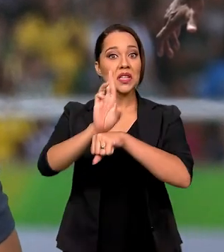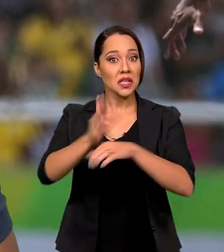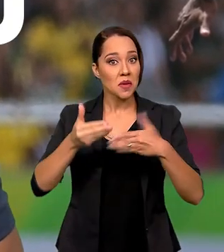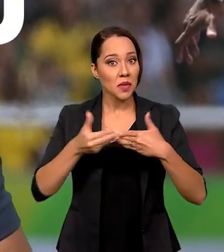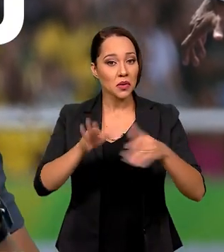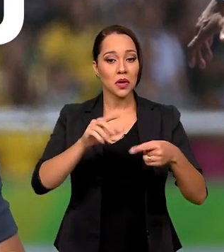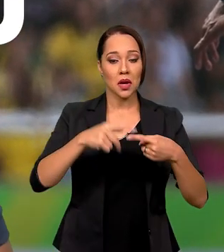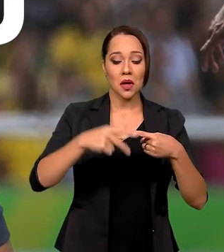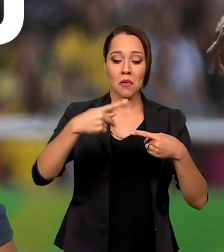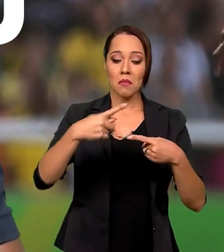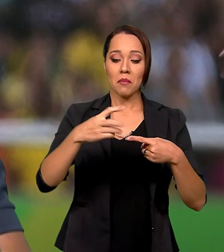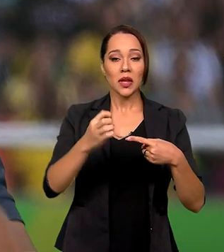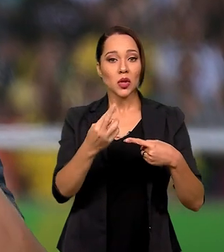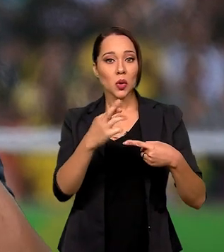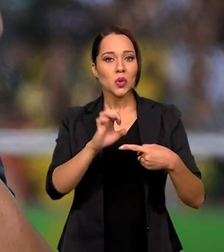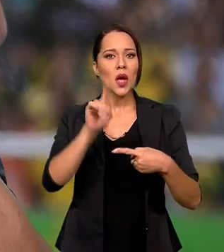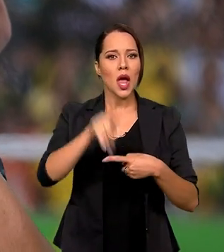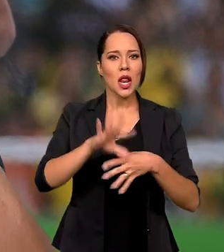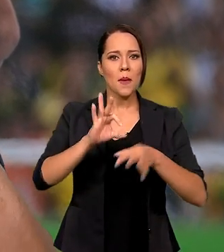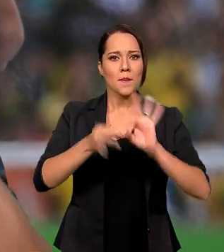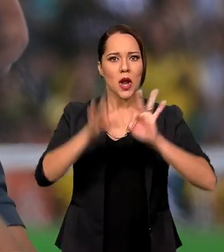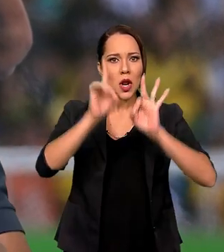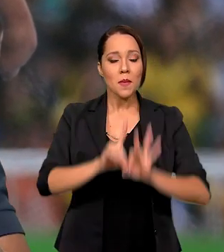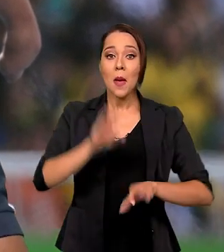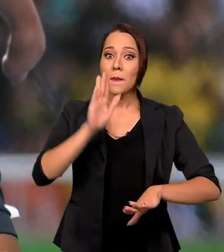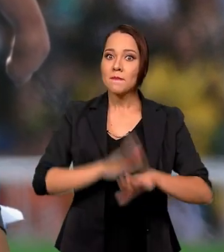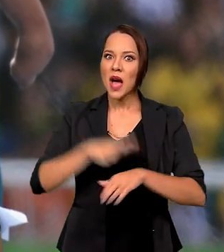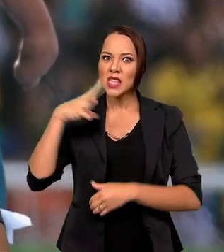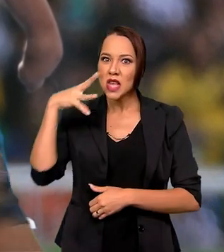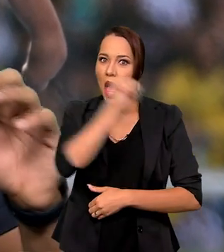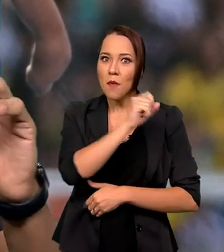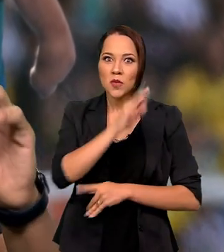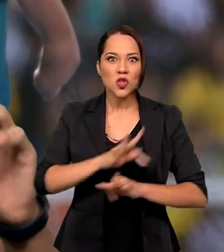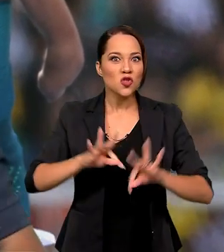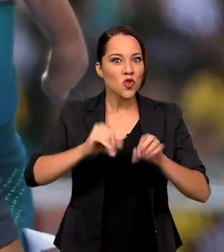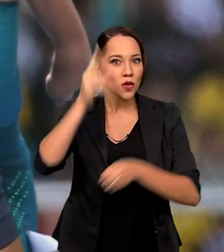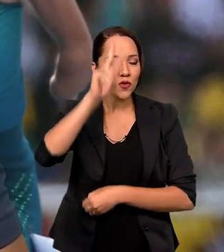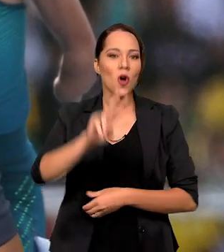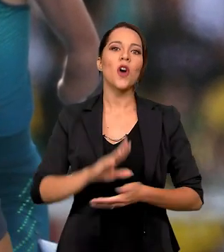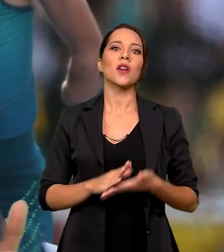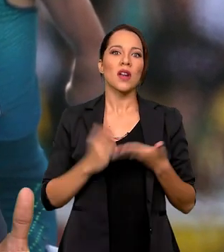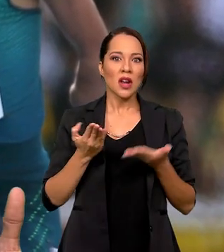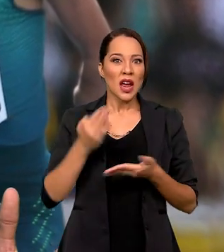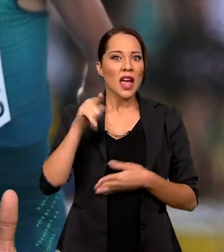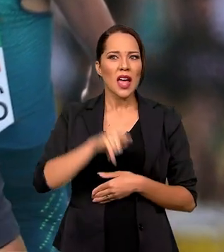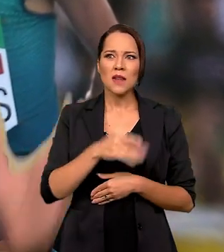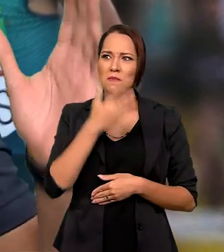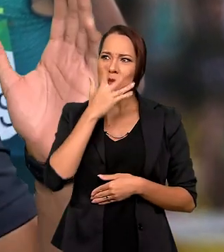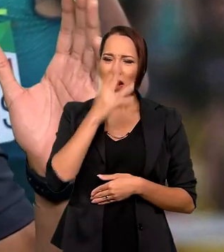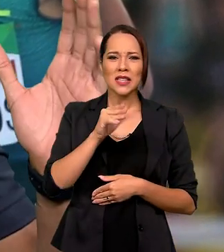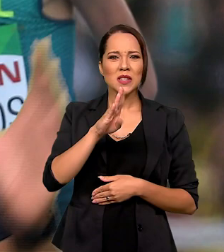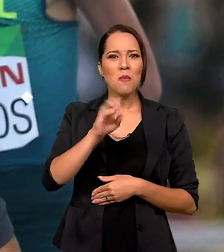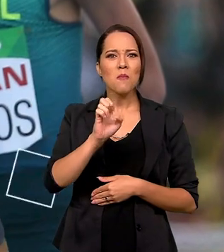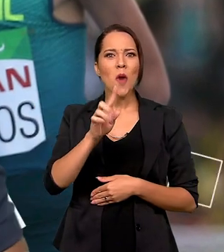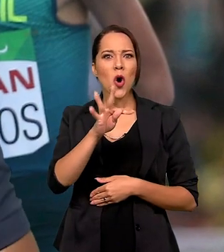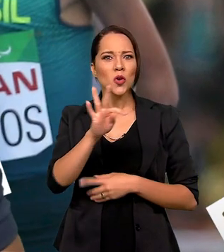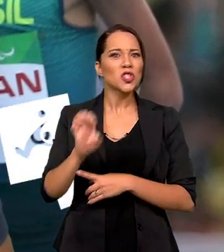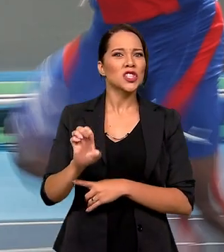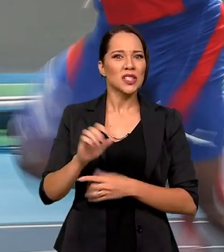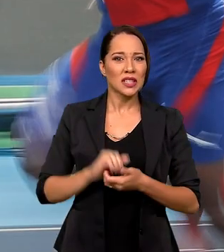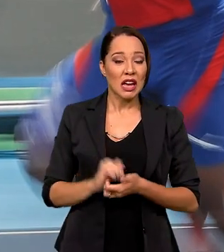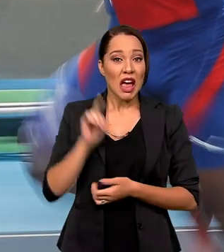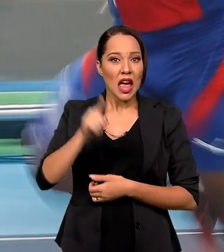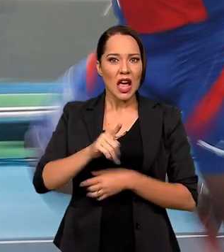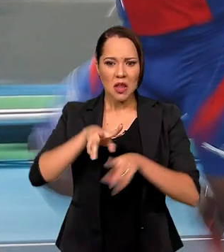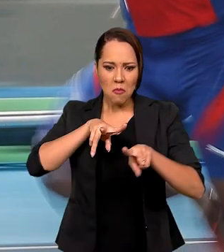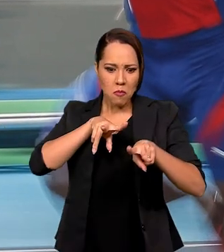abertura, viu? O Petrúcio é o atleta paralímpico mais rápido de todos os tempos. O cara é tipo o Usain Bolt da Paralimpíada.